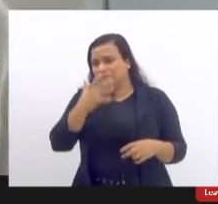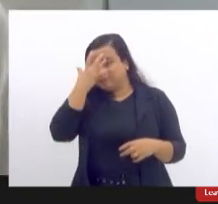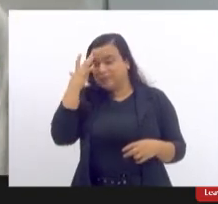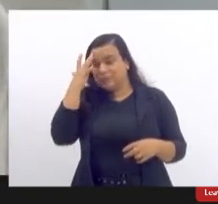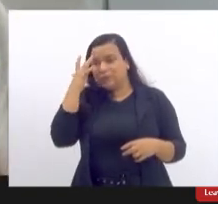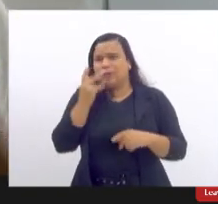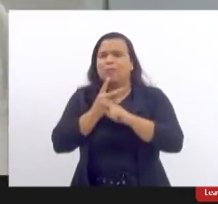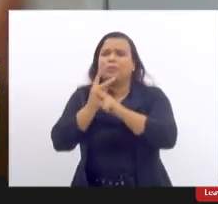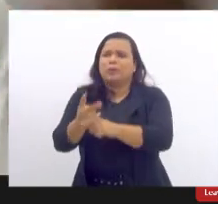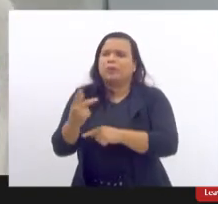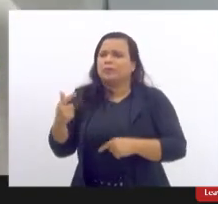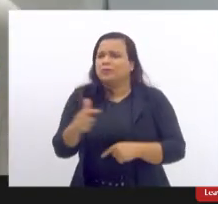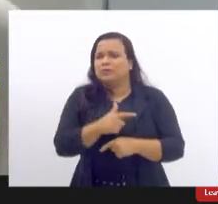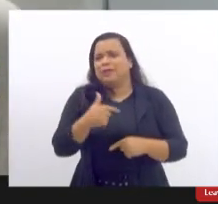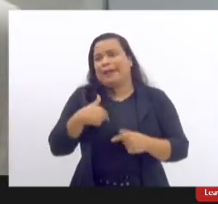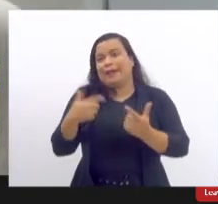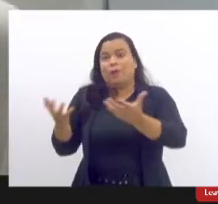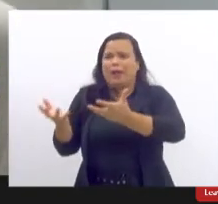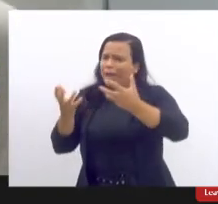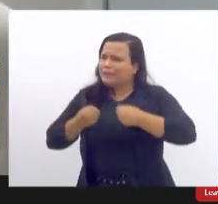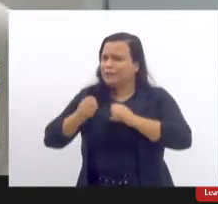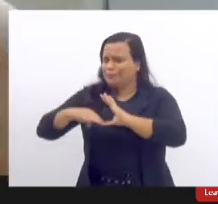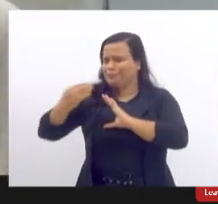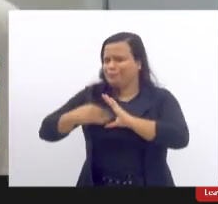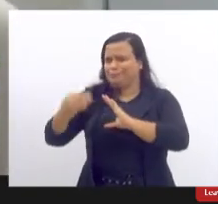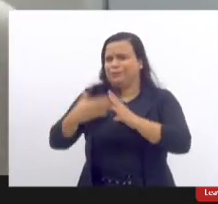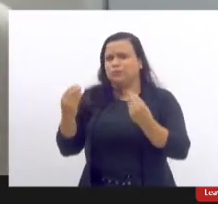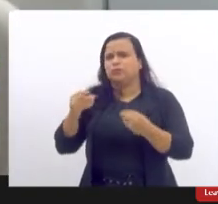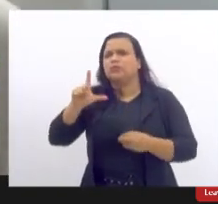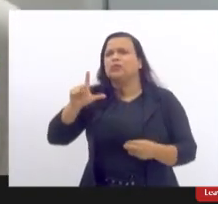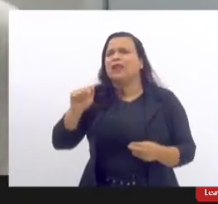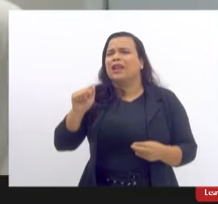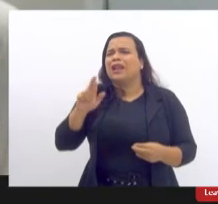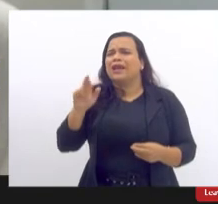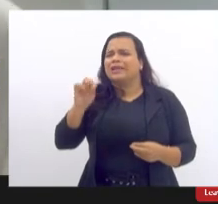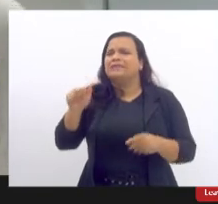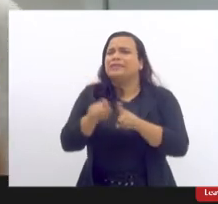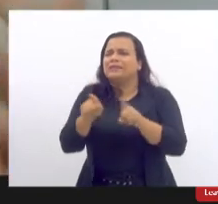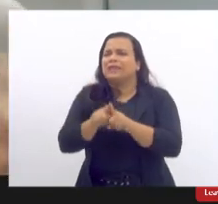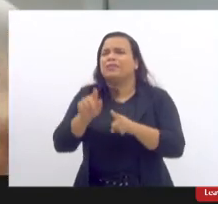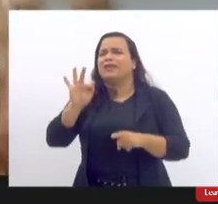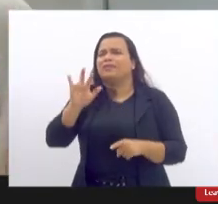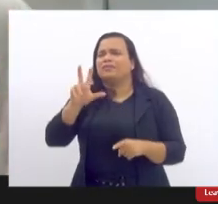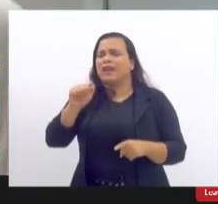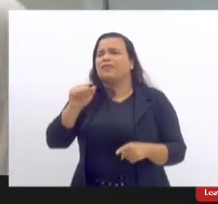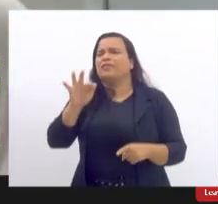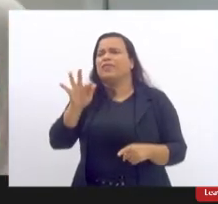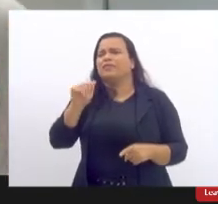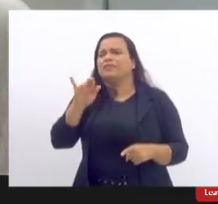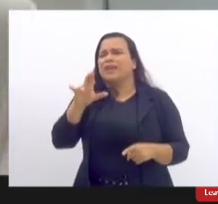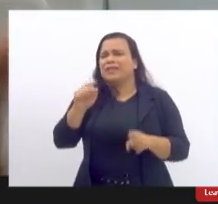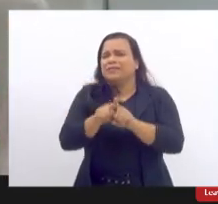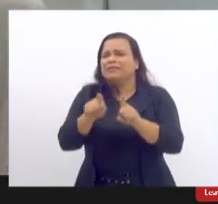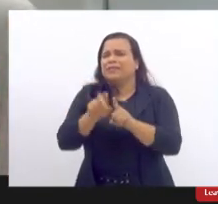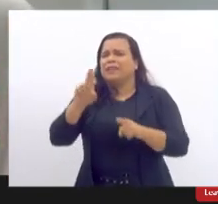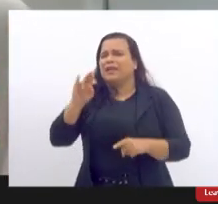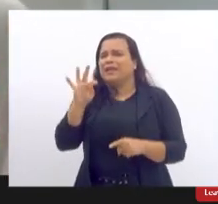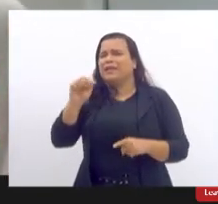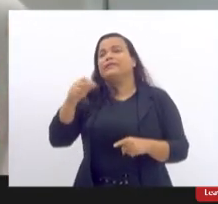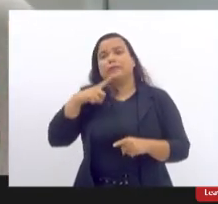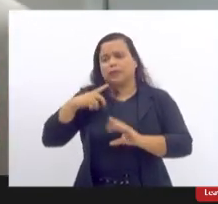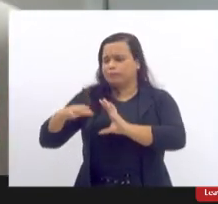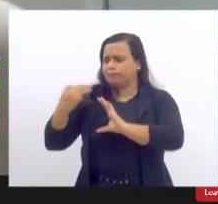recebo muito pelo filme né e a Larissa também a Flávia Faria todas nós a gente recebe a Rita muitas